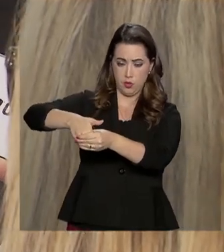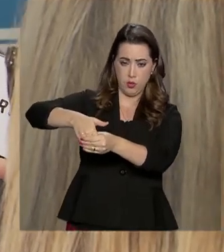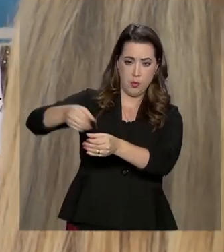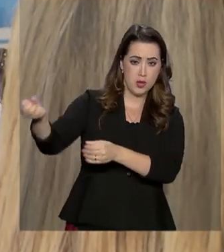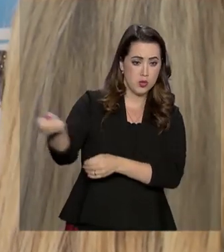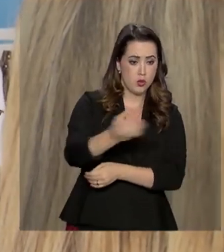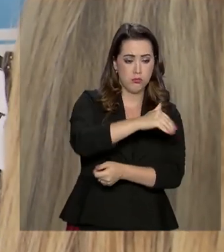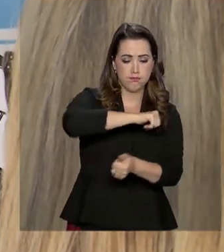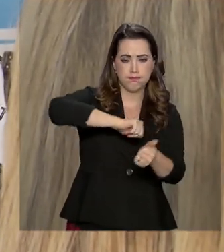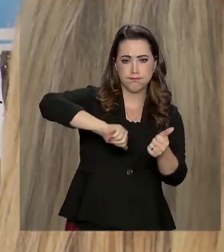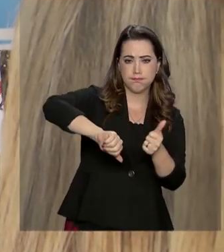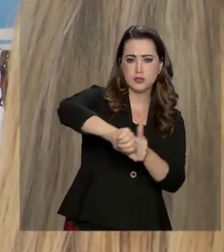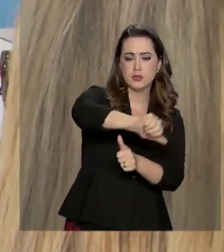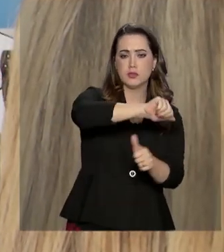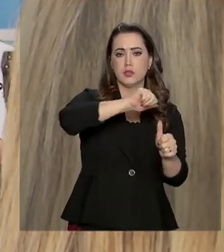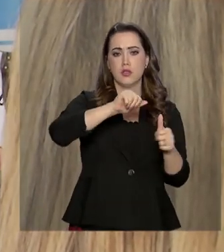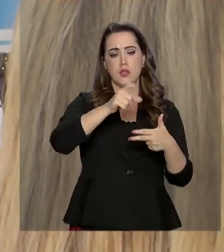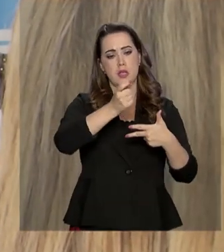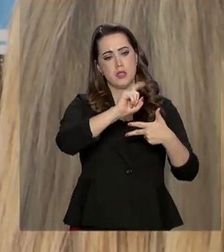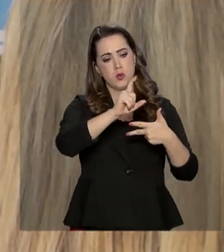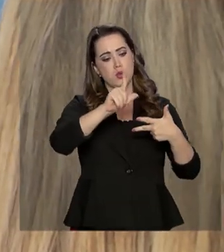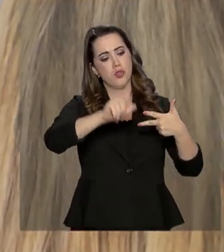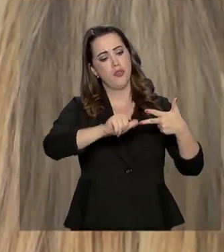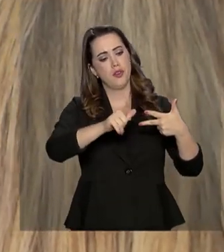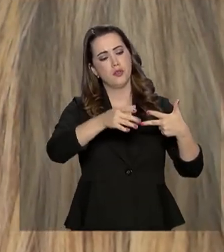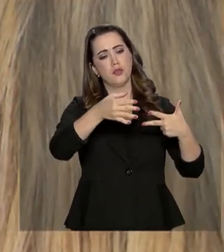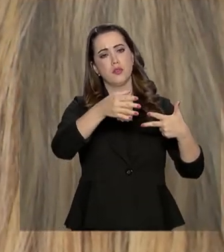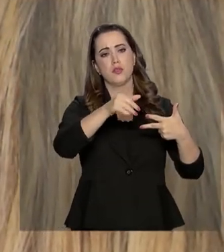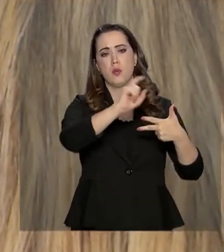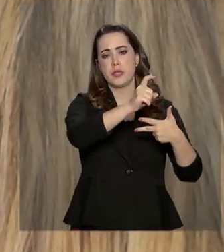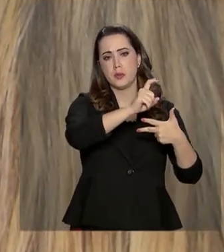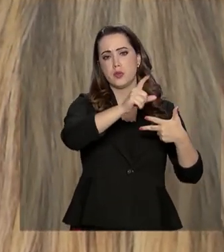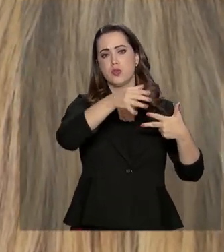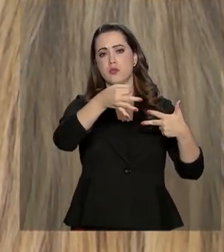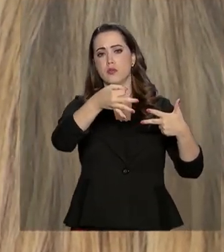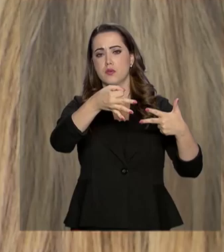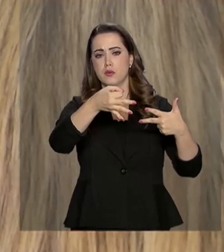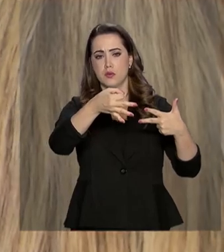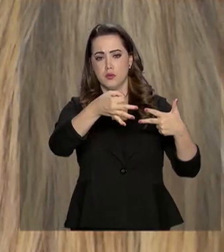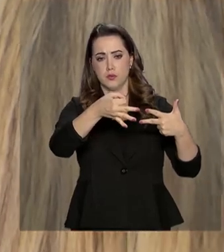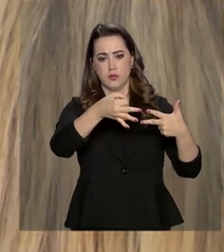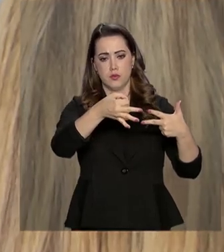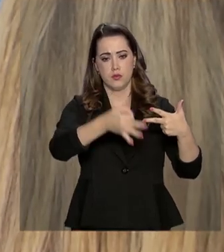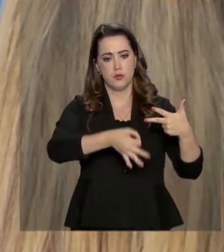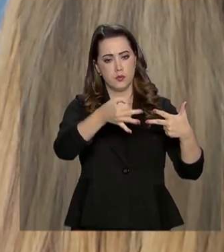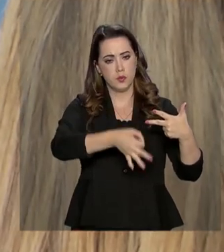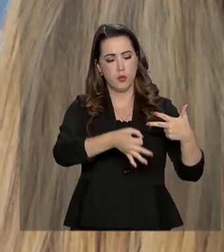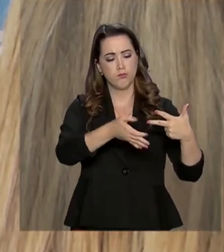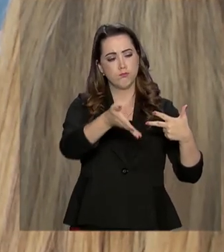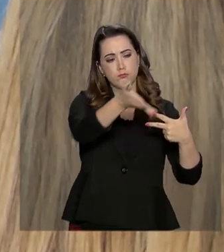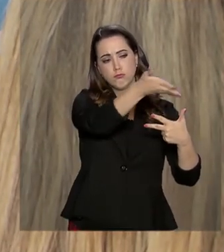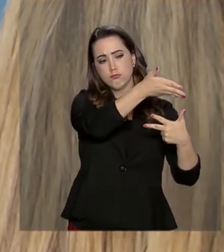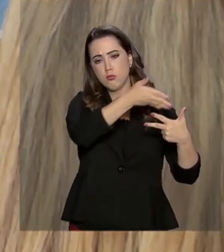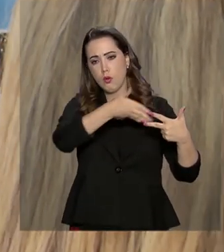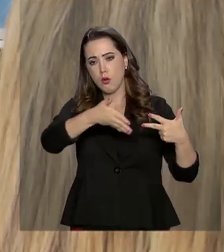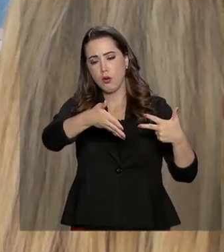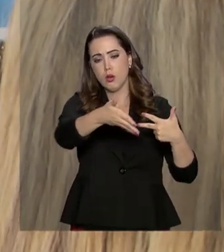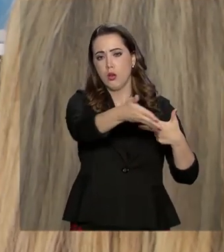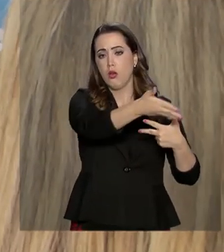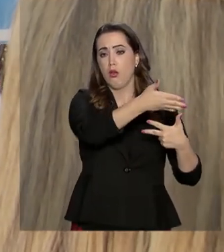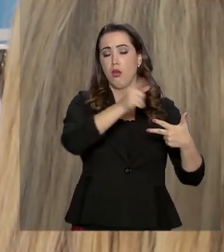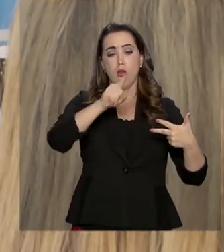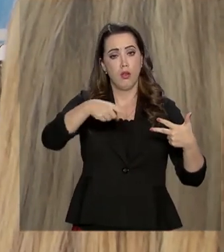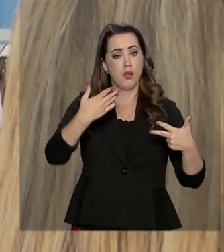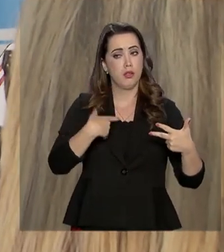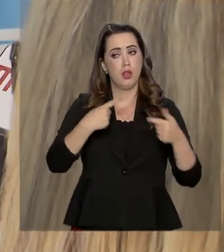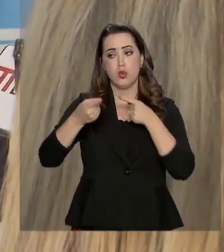entre o poder executivo e o legislativo, o poder executivo, o poder judiciário. Ou seja, é uma fórmula